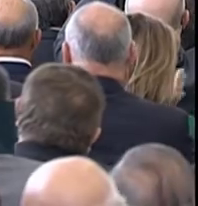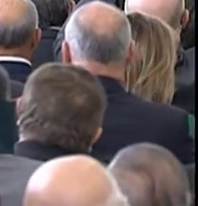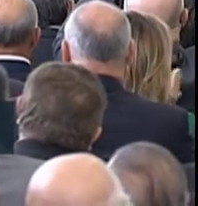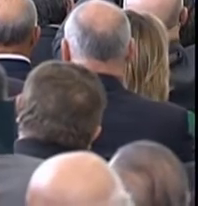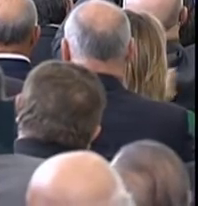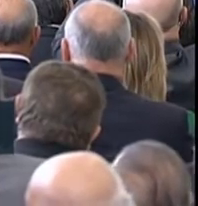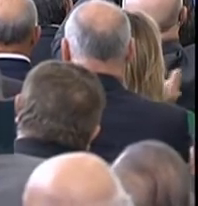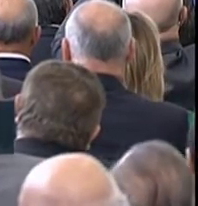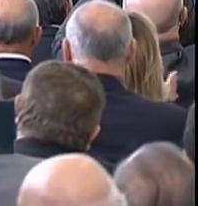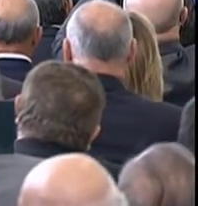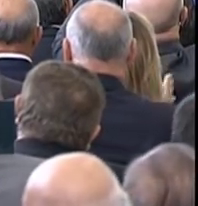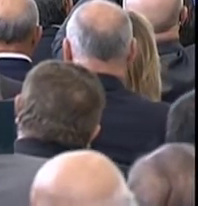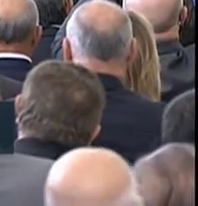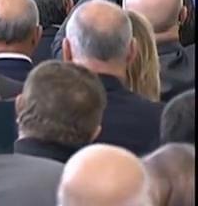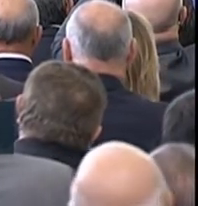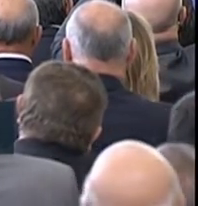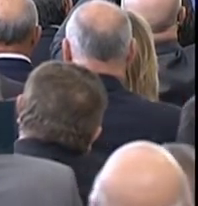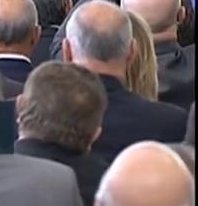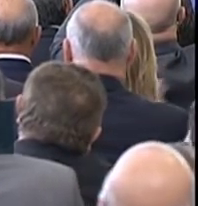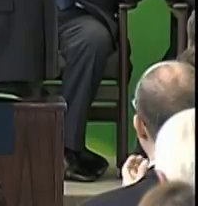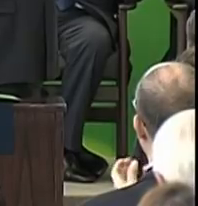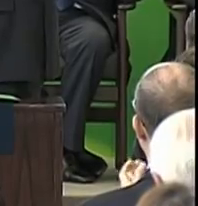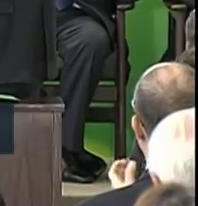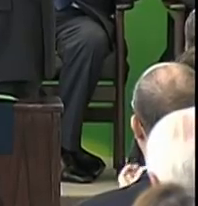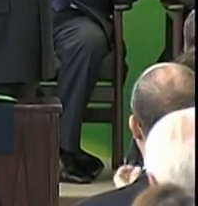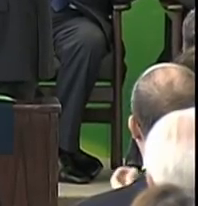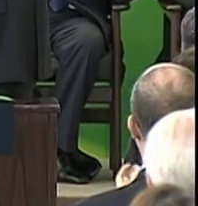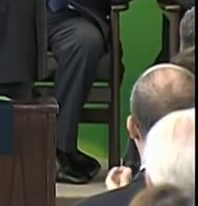Obrigada. Obrigada.